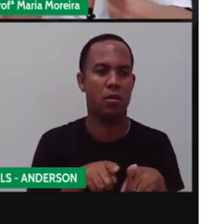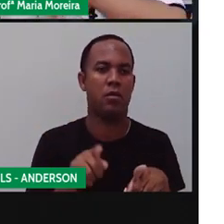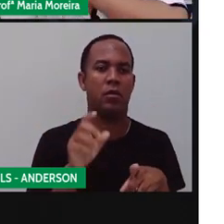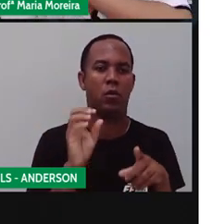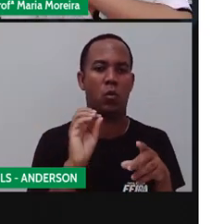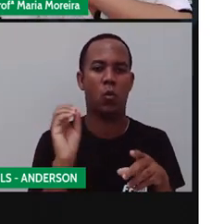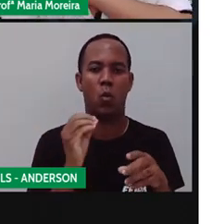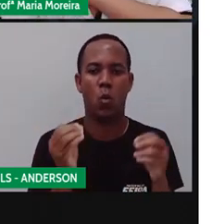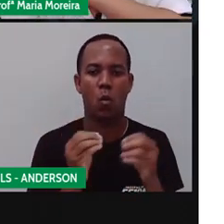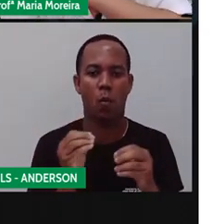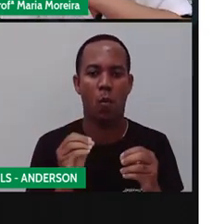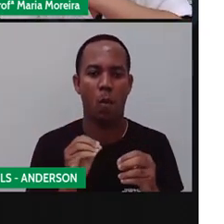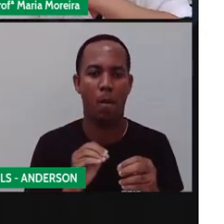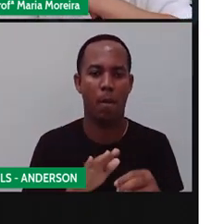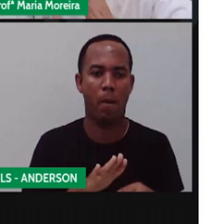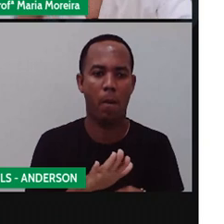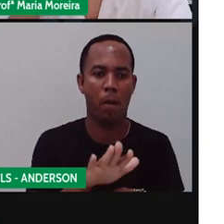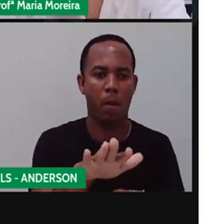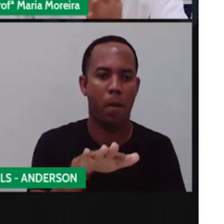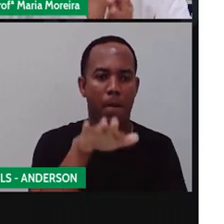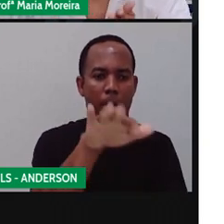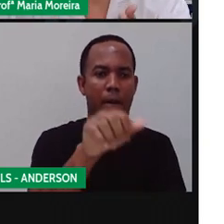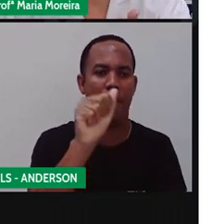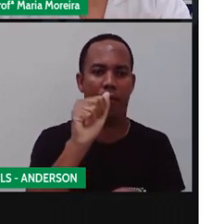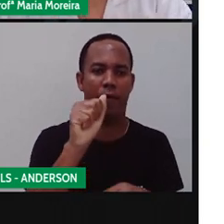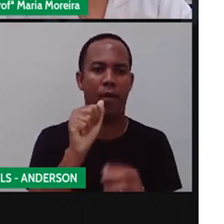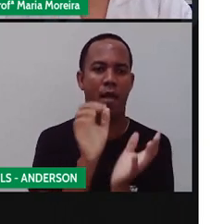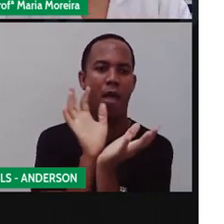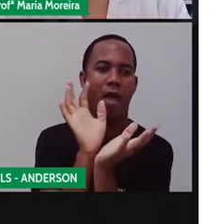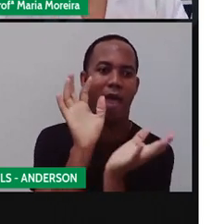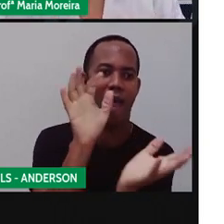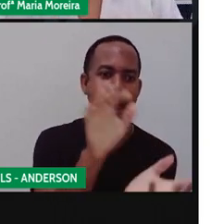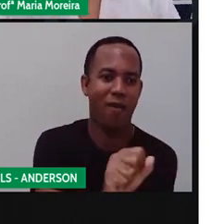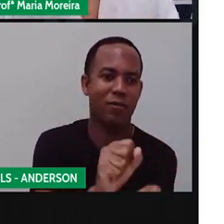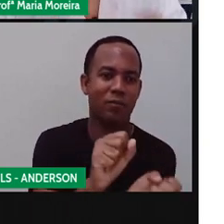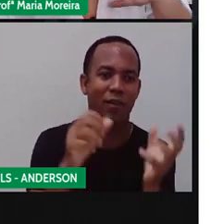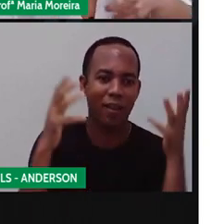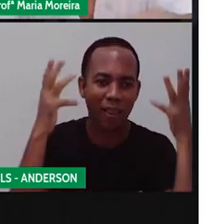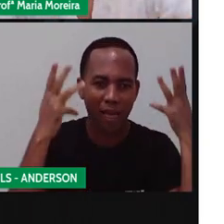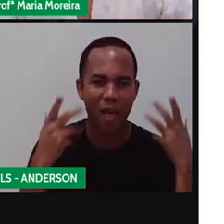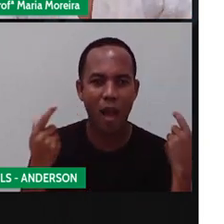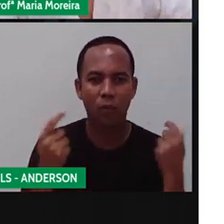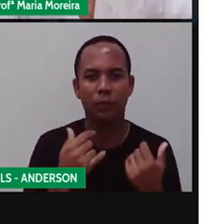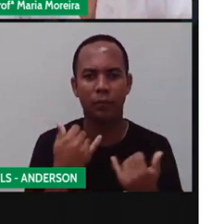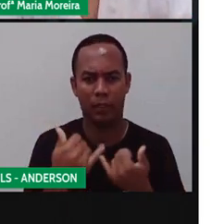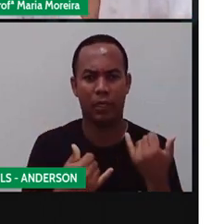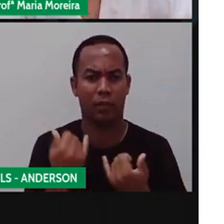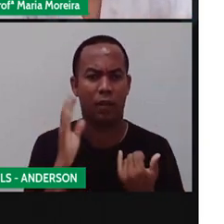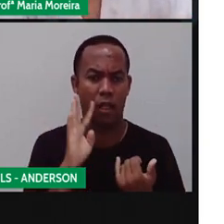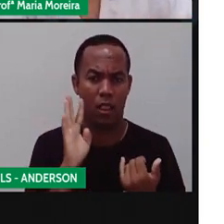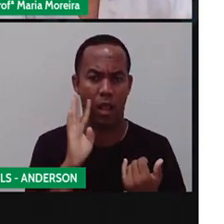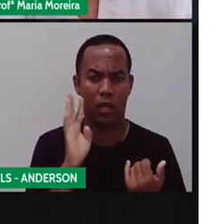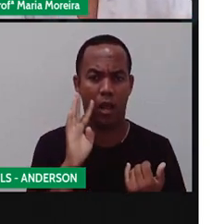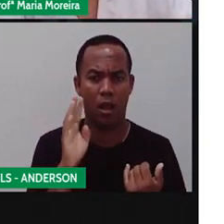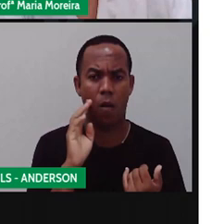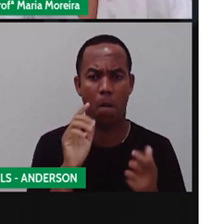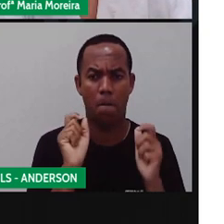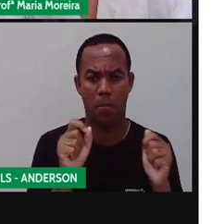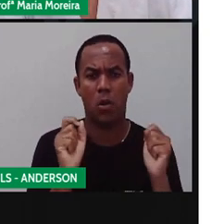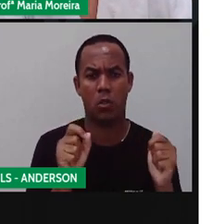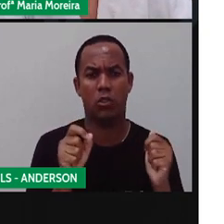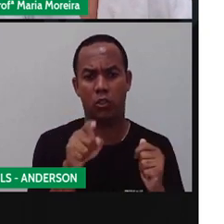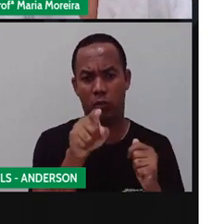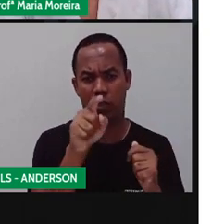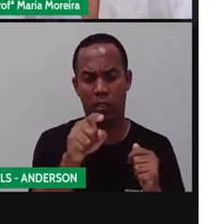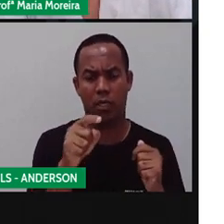a presa faz o quê? Corre pra escapulir. Ou o leão corre pra cima. Não é isso? Uma brincadeira legal também que vocês podem fazer aí.